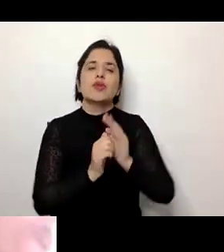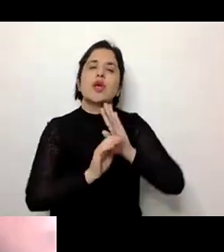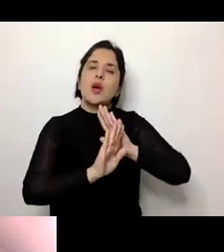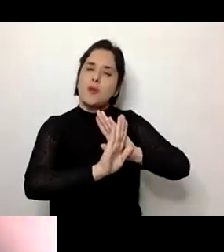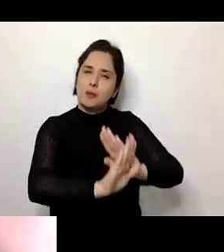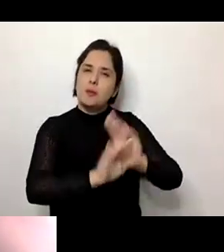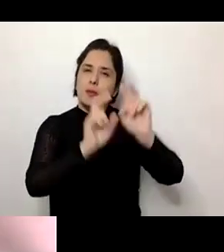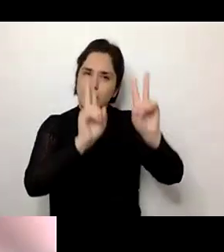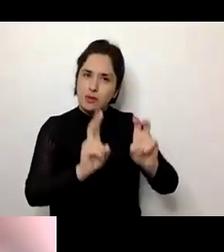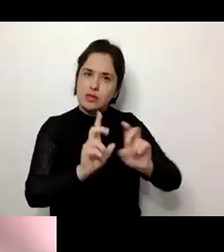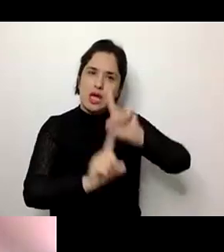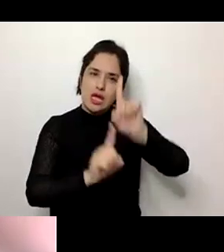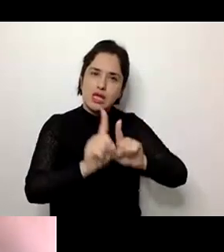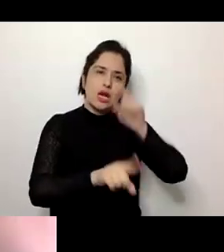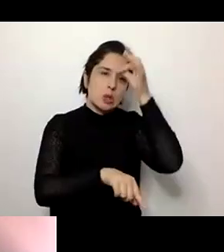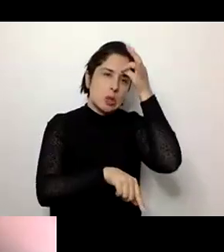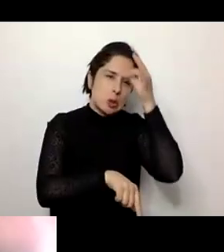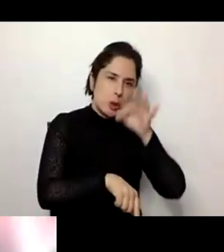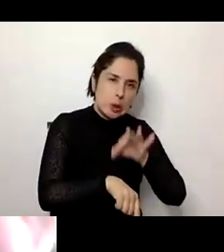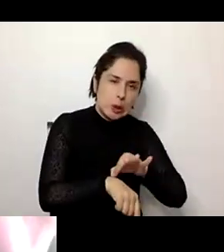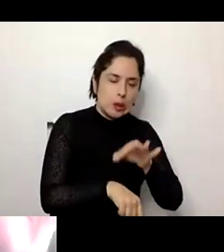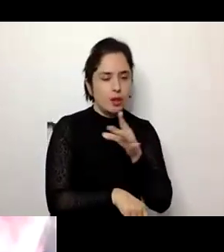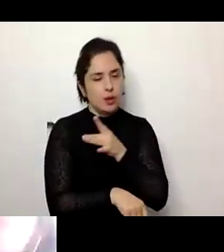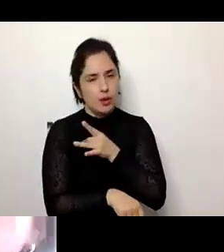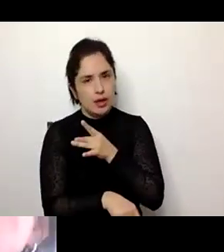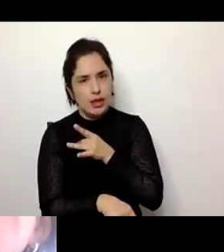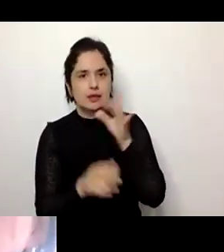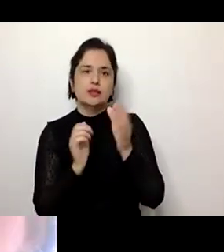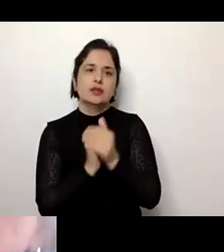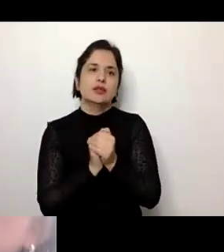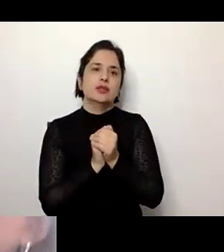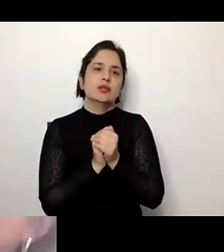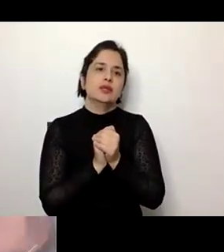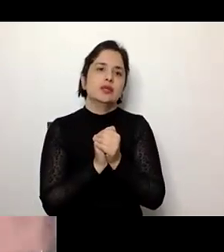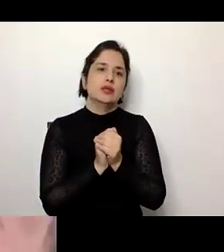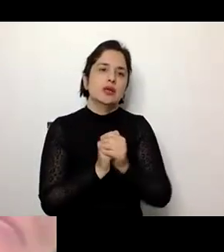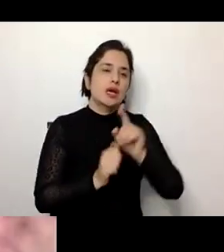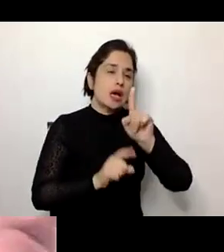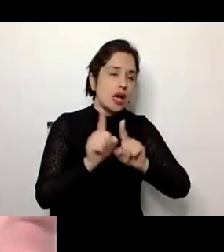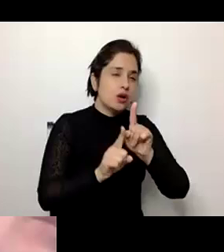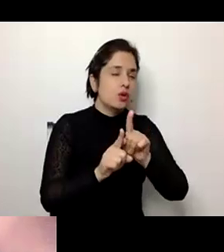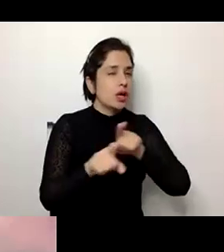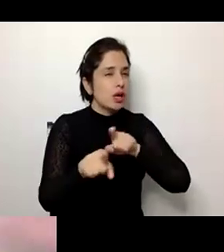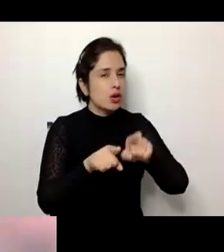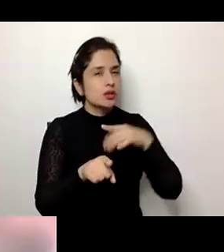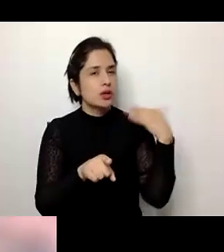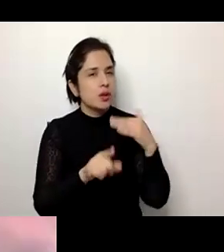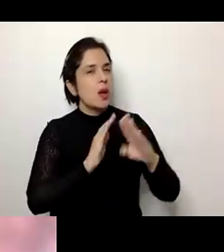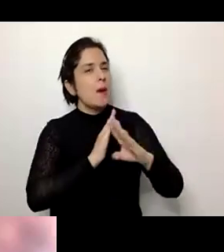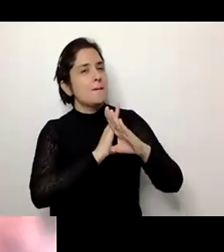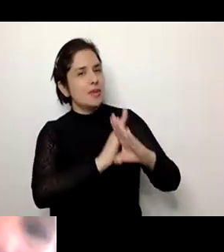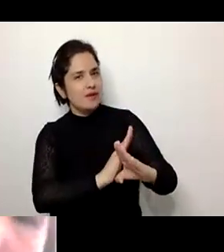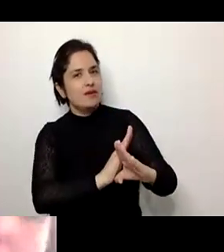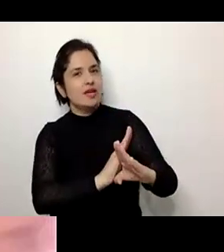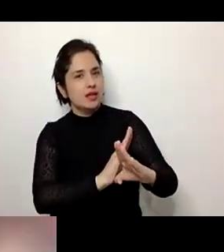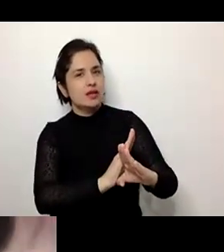de algumas doenças, de algumas questões que são importantes e aí prevenir no sentido